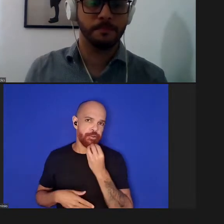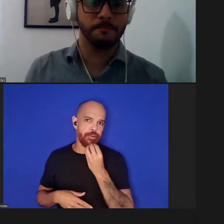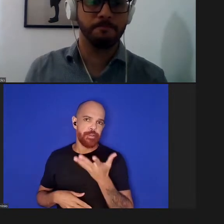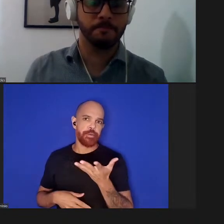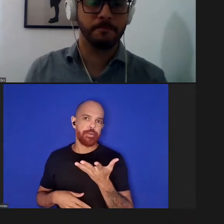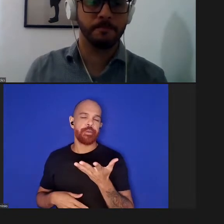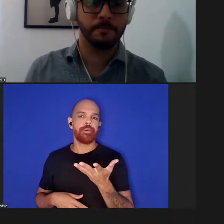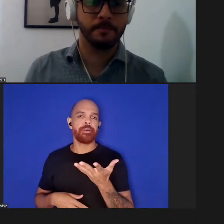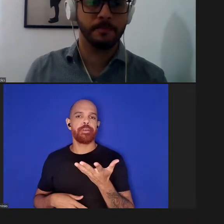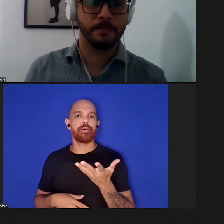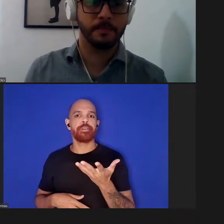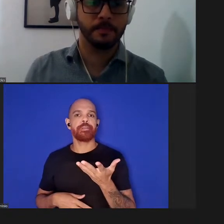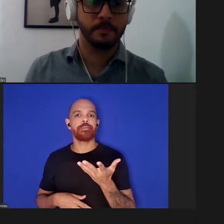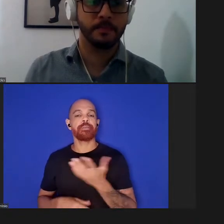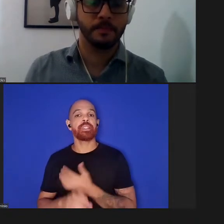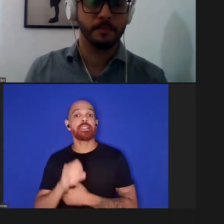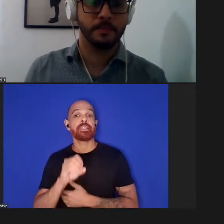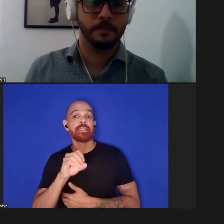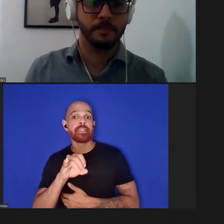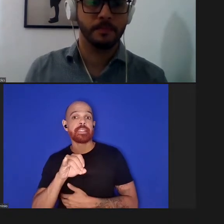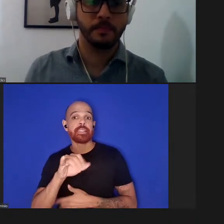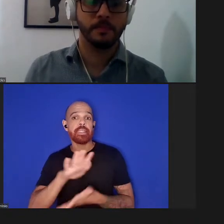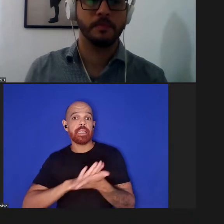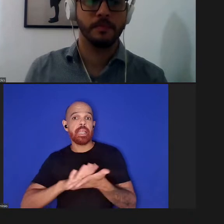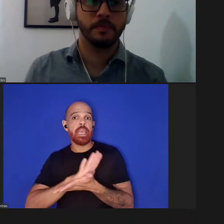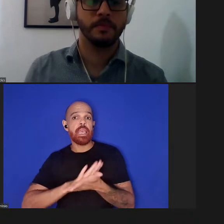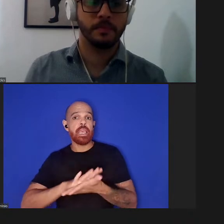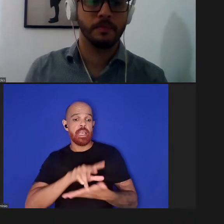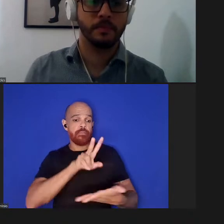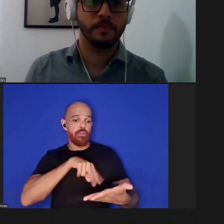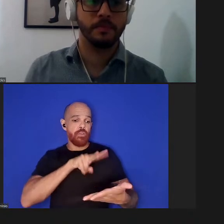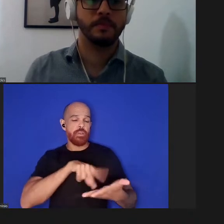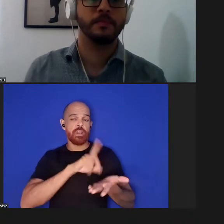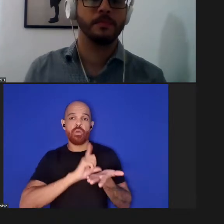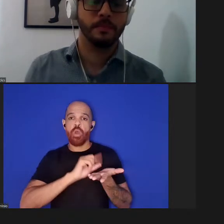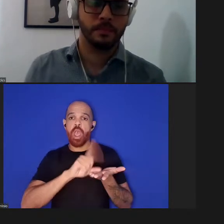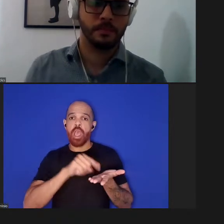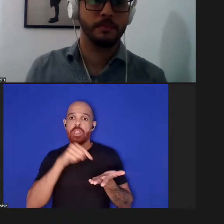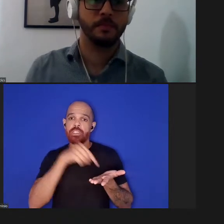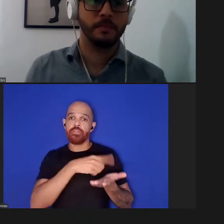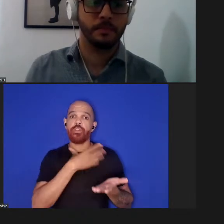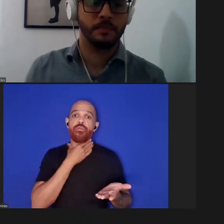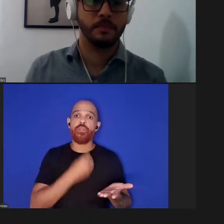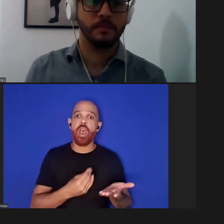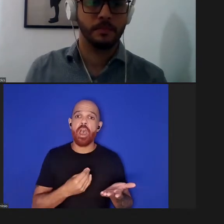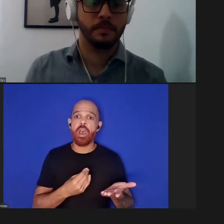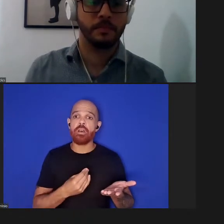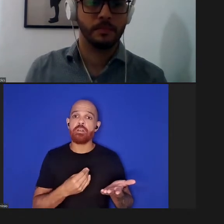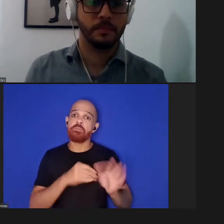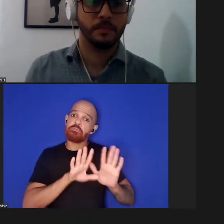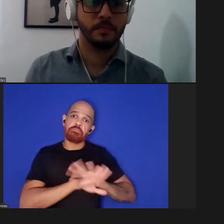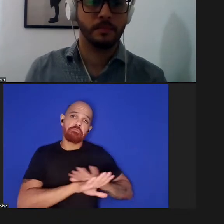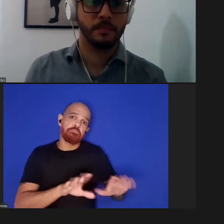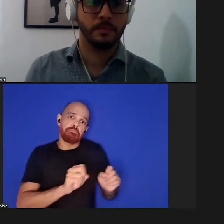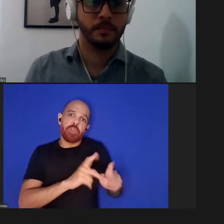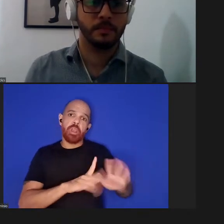se ninguém for ler o artigo e o artigo for falso vai ficar por isso mesmo